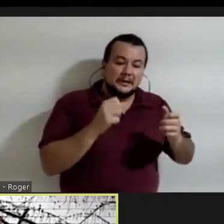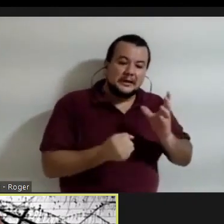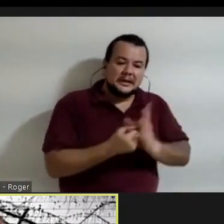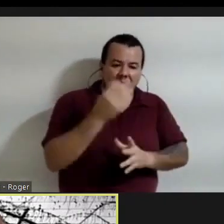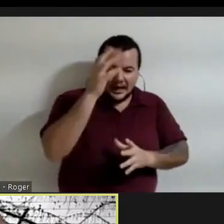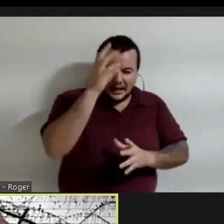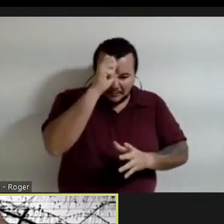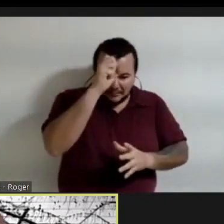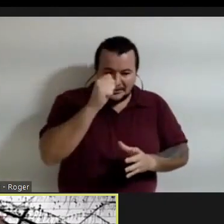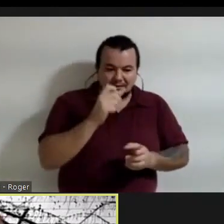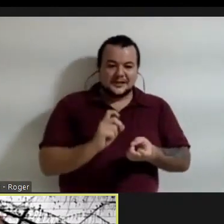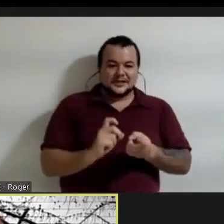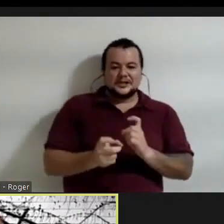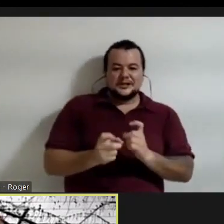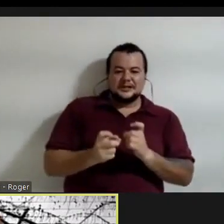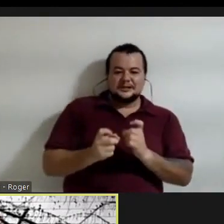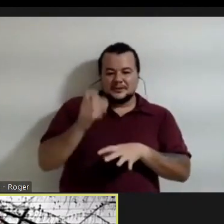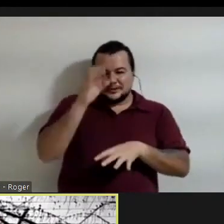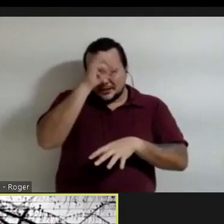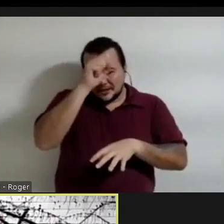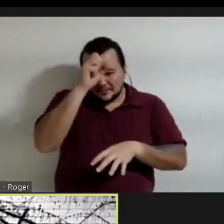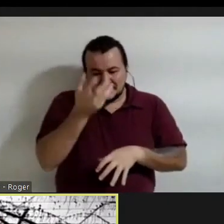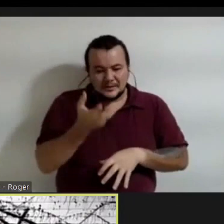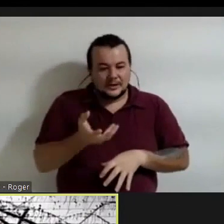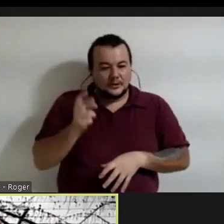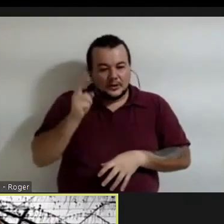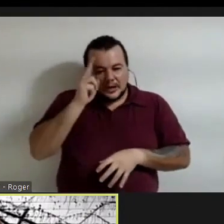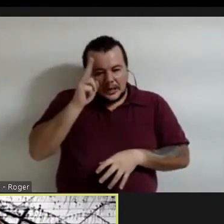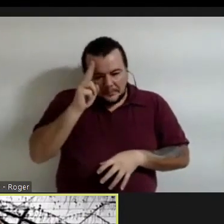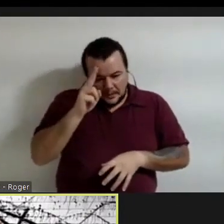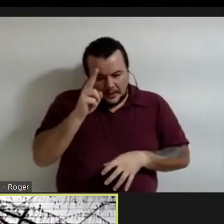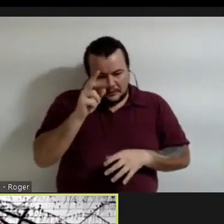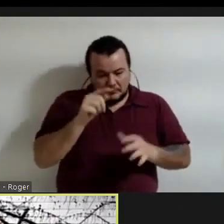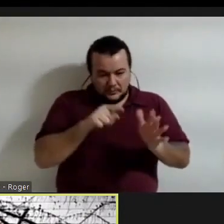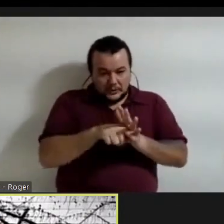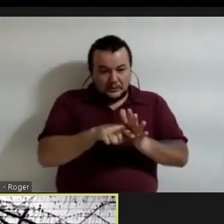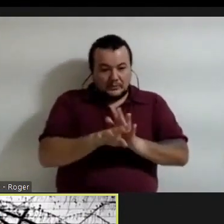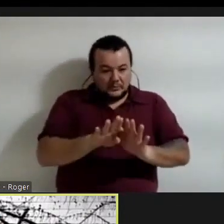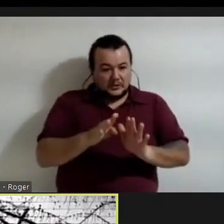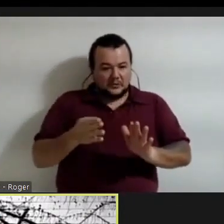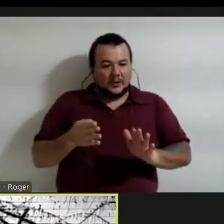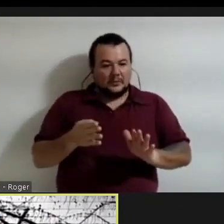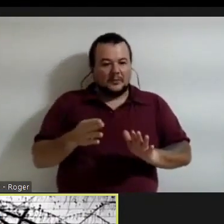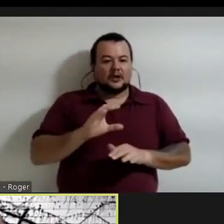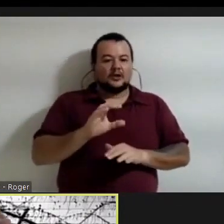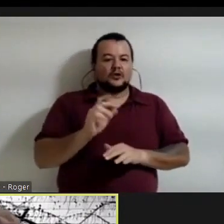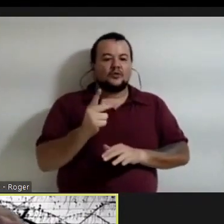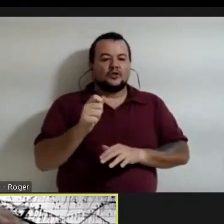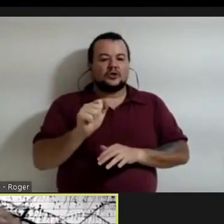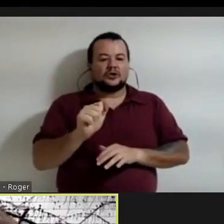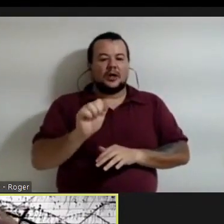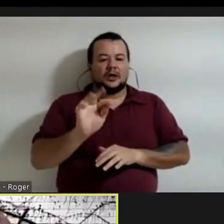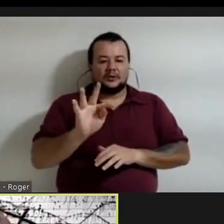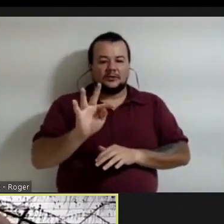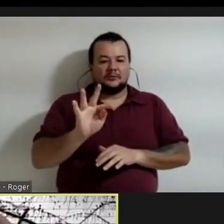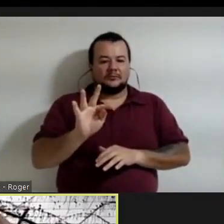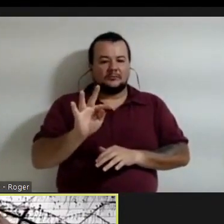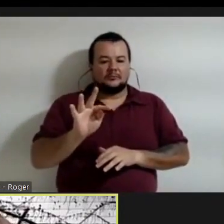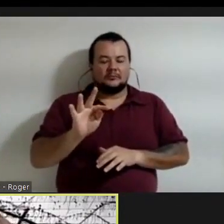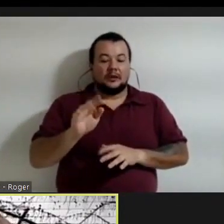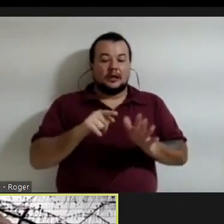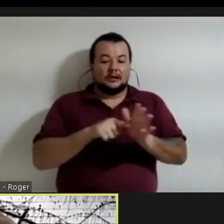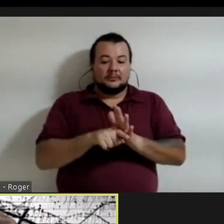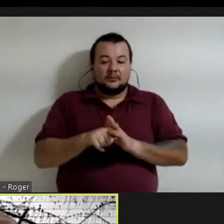Eu queria lembrar a todo mundo que as perguntas estão abertas aqui no chat, nós vamos deixar todas as perguntas para o final,